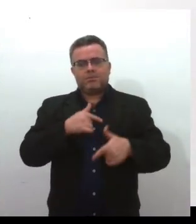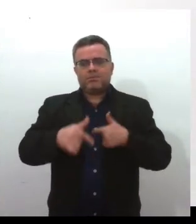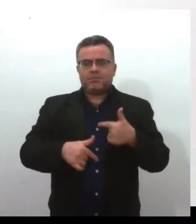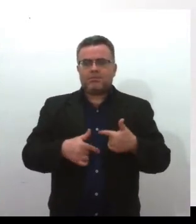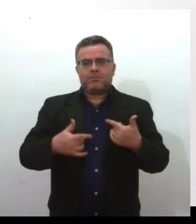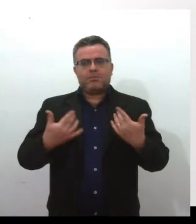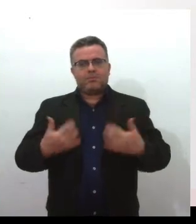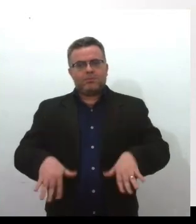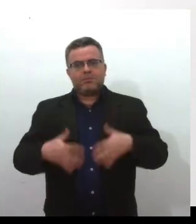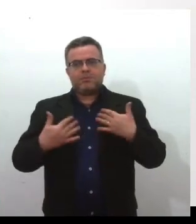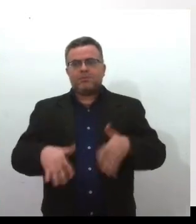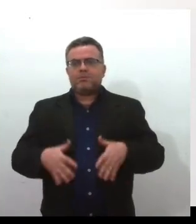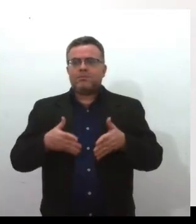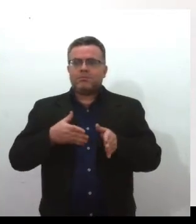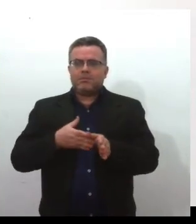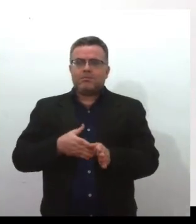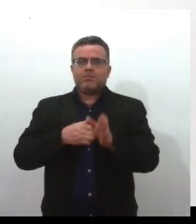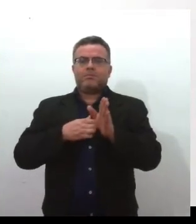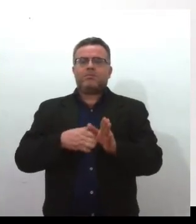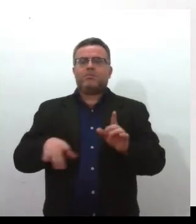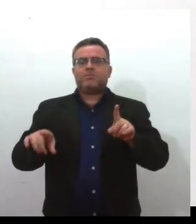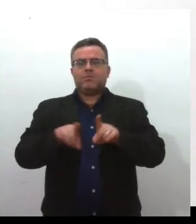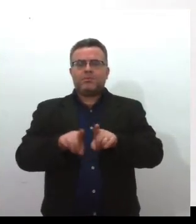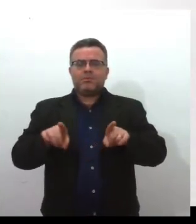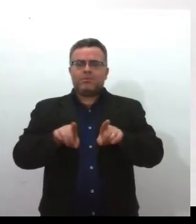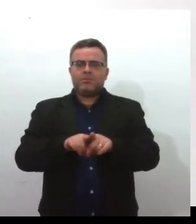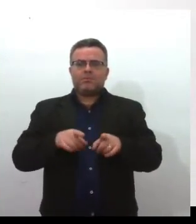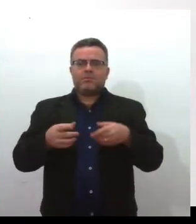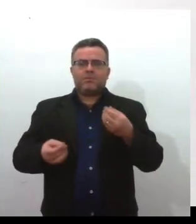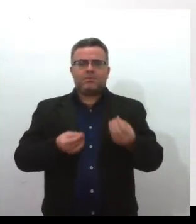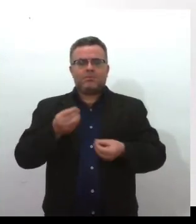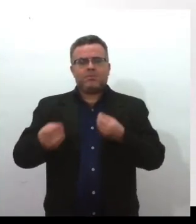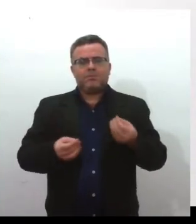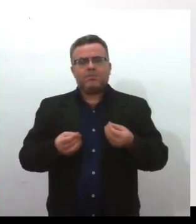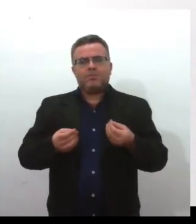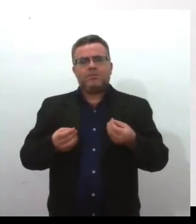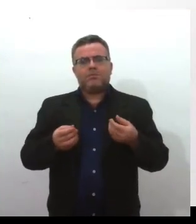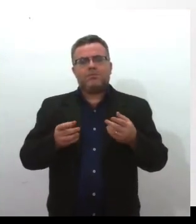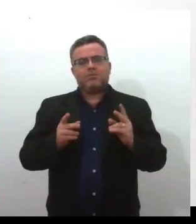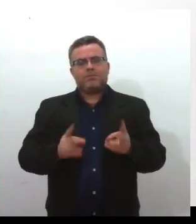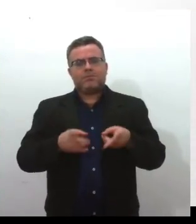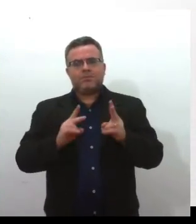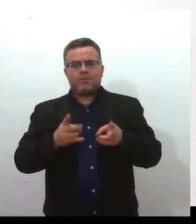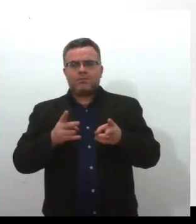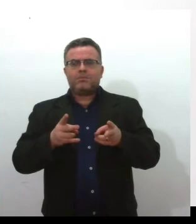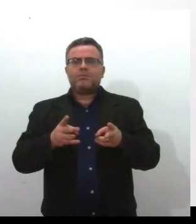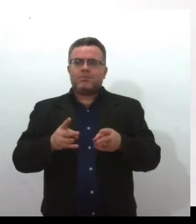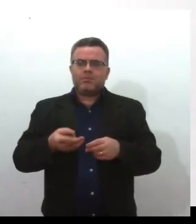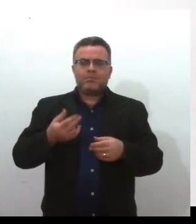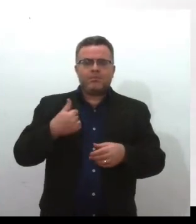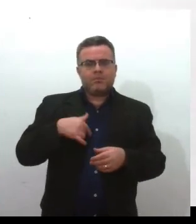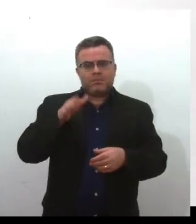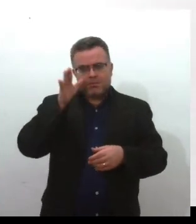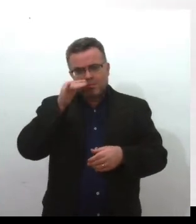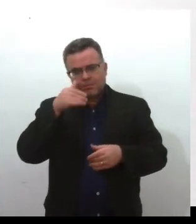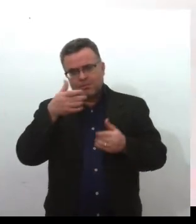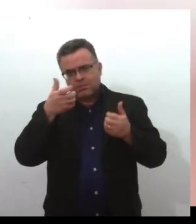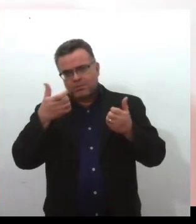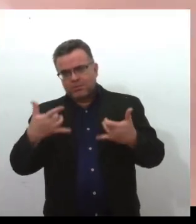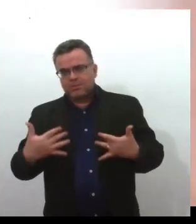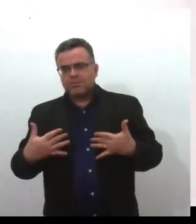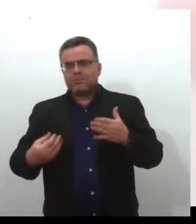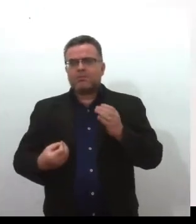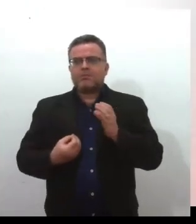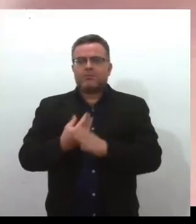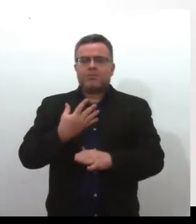Antonieta, e também corrigir alguns aspectos. As pessoas, muito dizem que ela criou uma